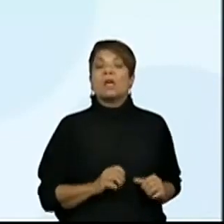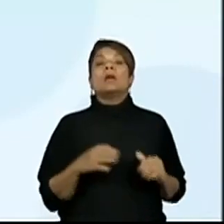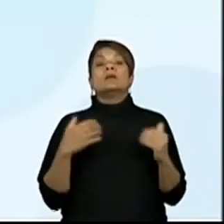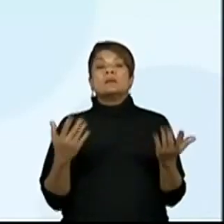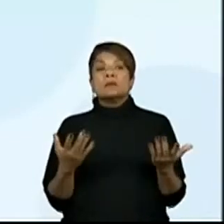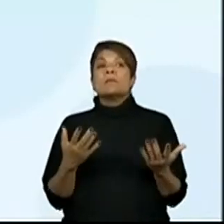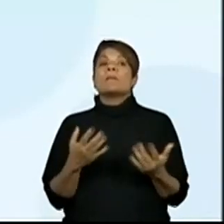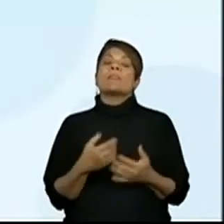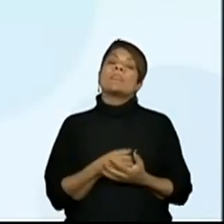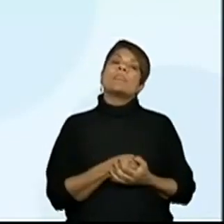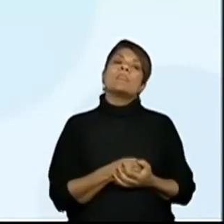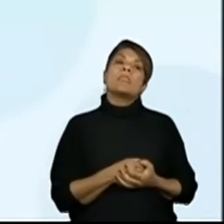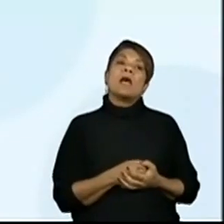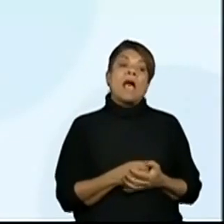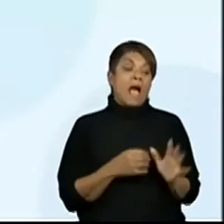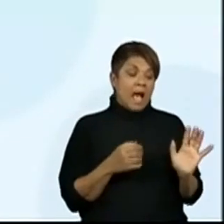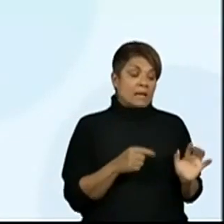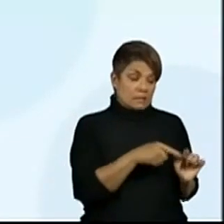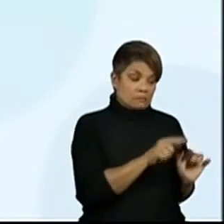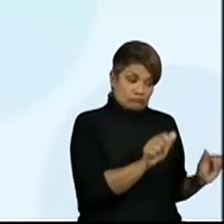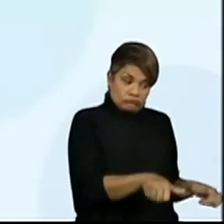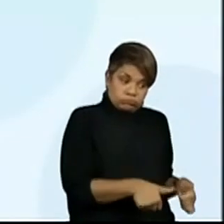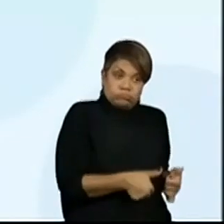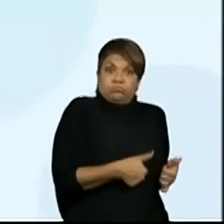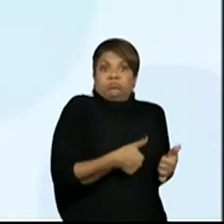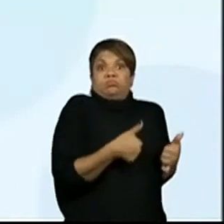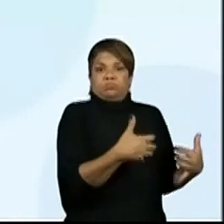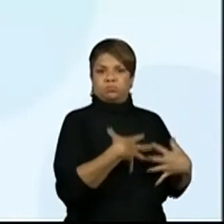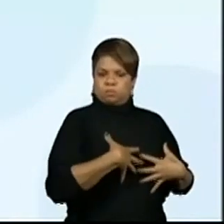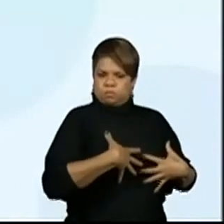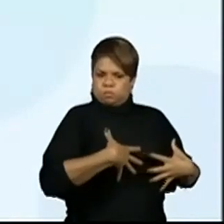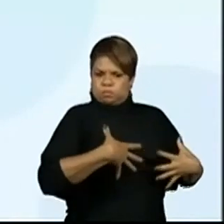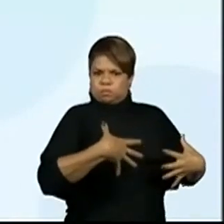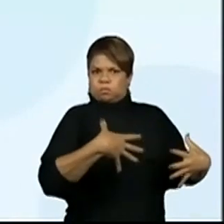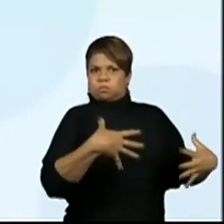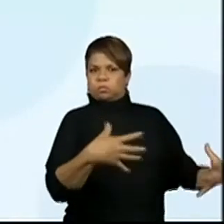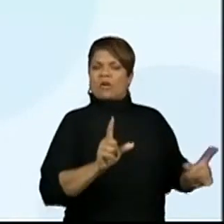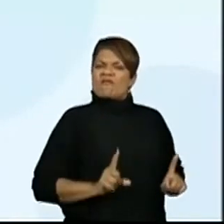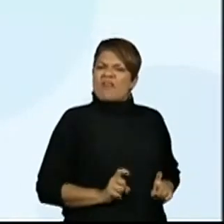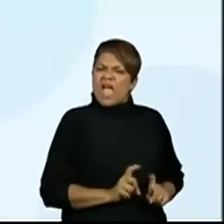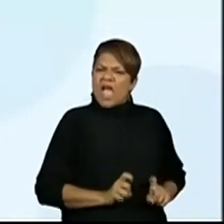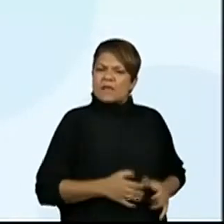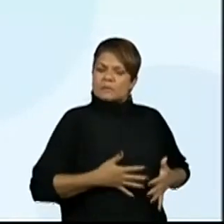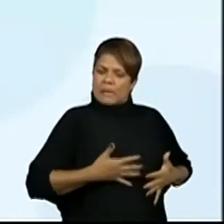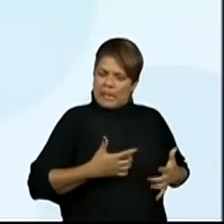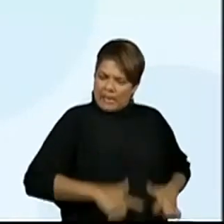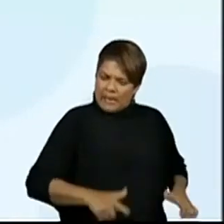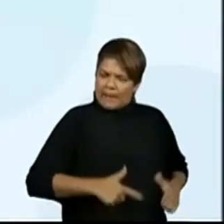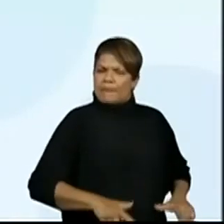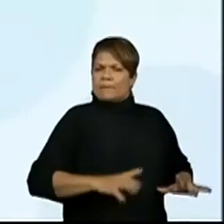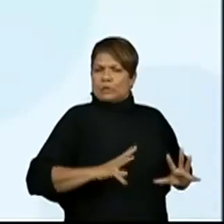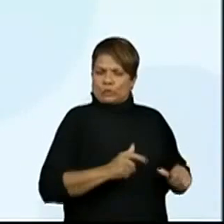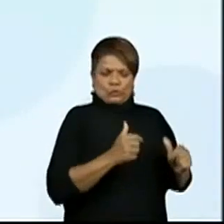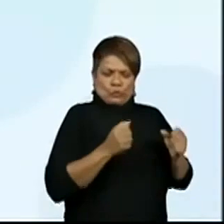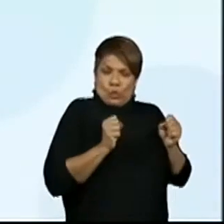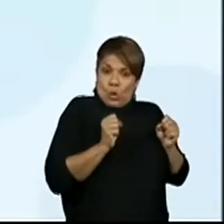breve, estarão em condições de serem adotados e terem um novo lar.